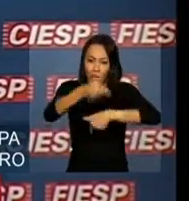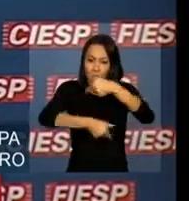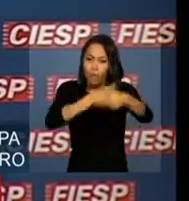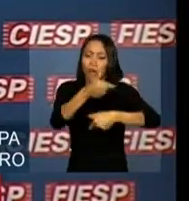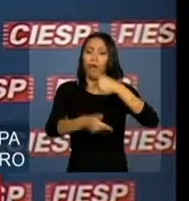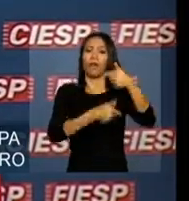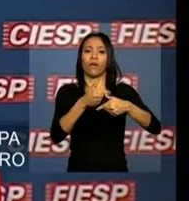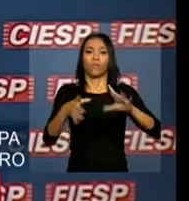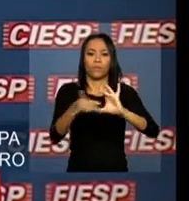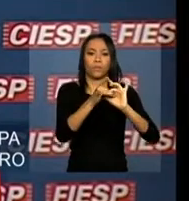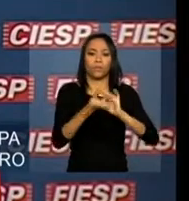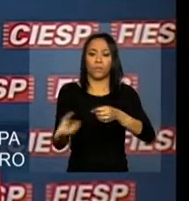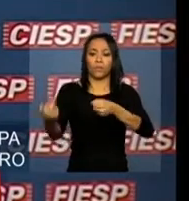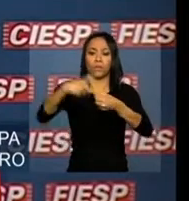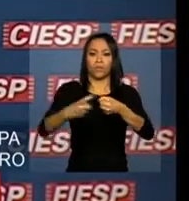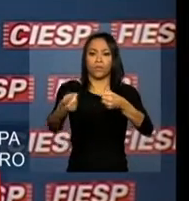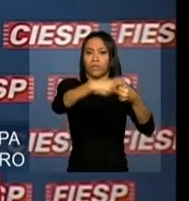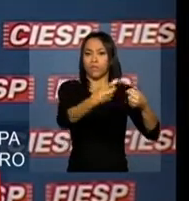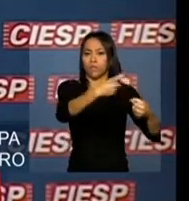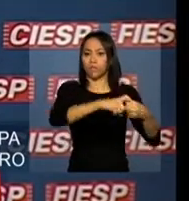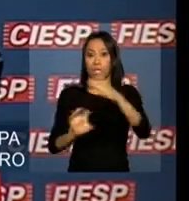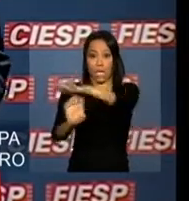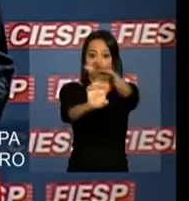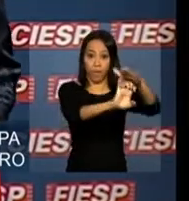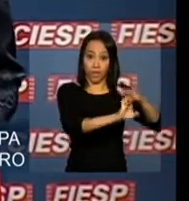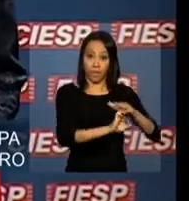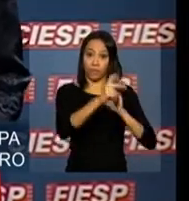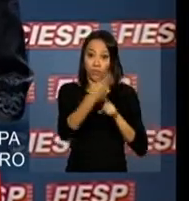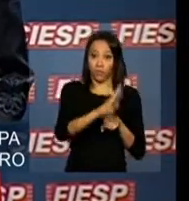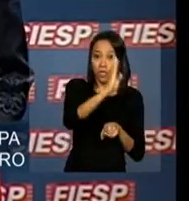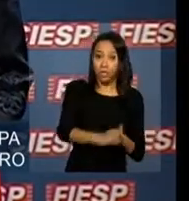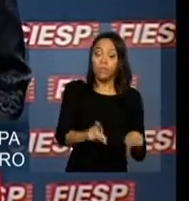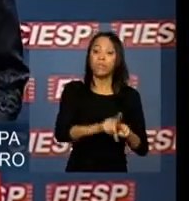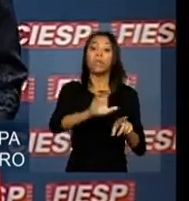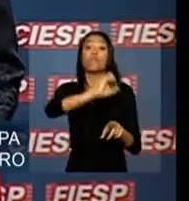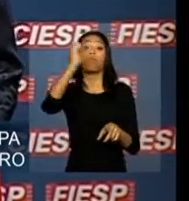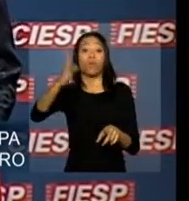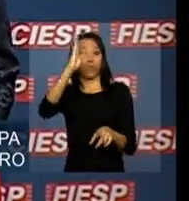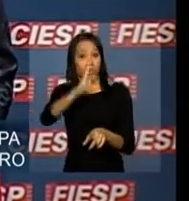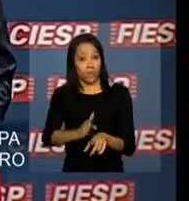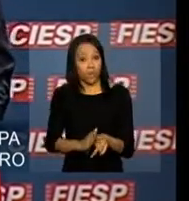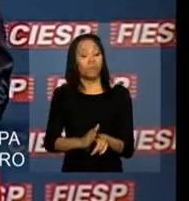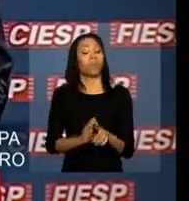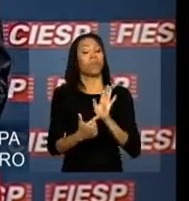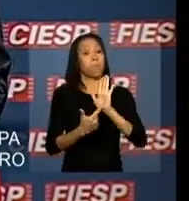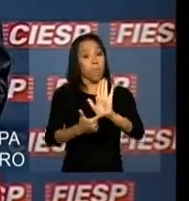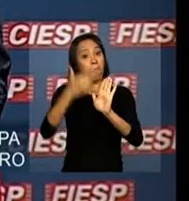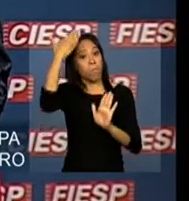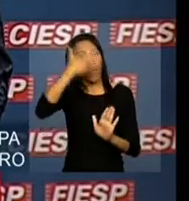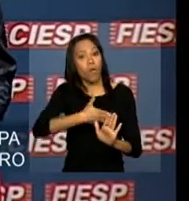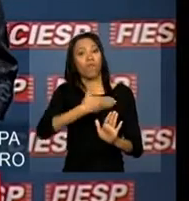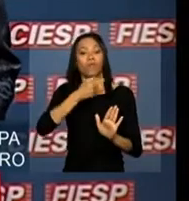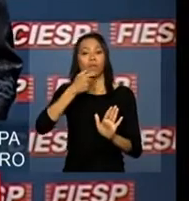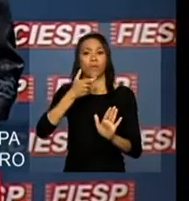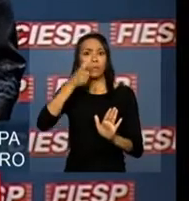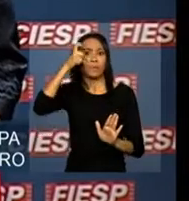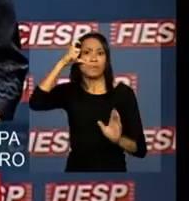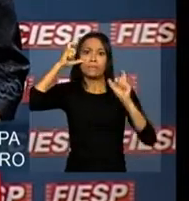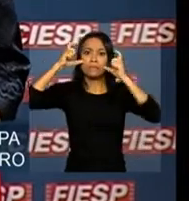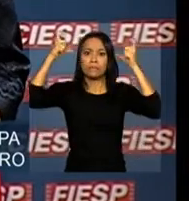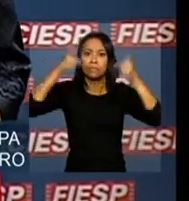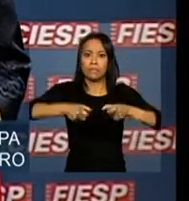companhias nacionais e estrangeiras demonstra claramente a confiança e o interesse que o Brasil